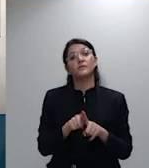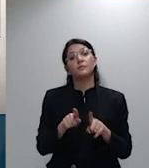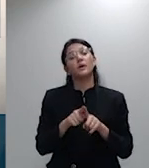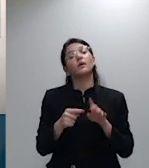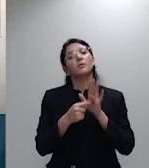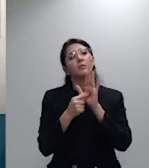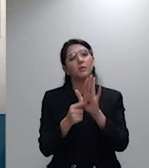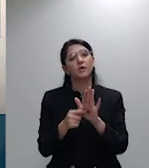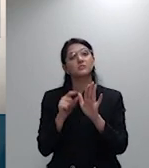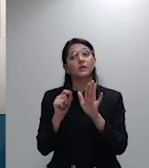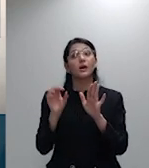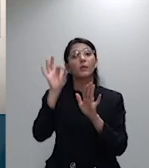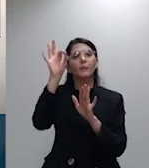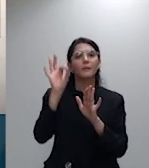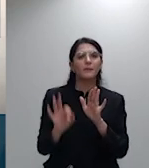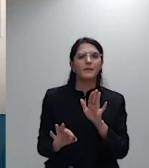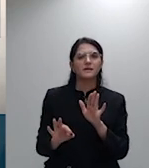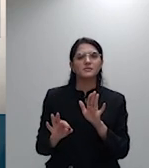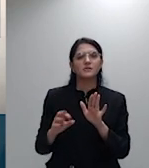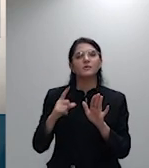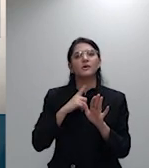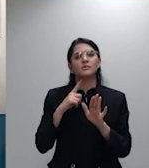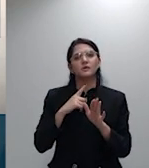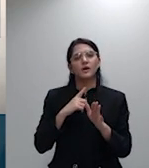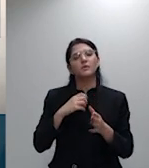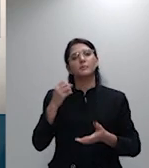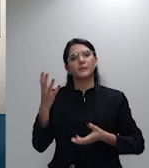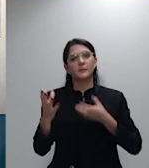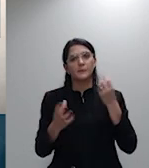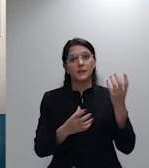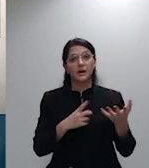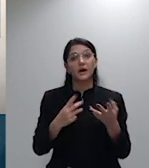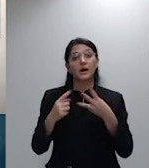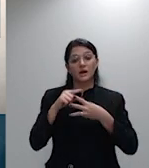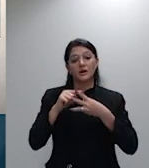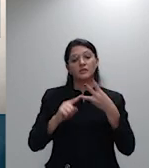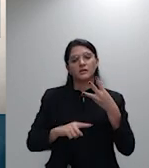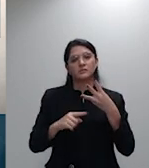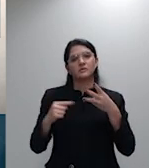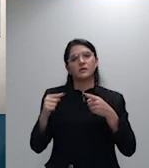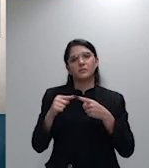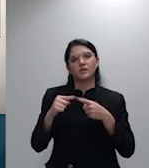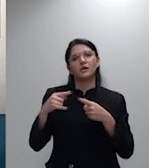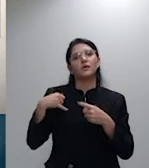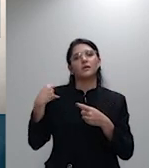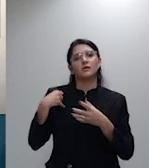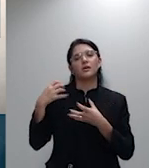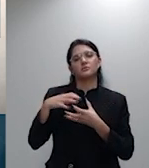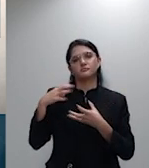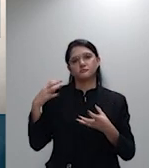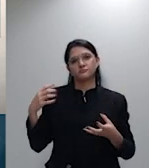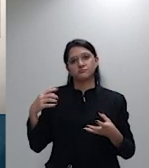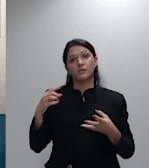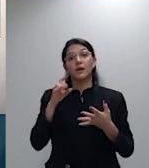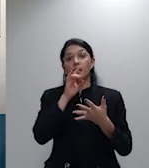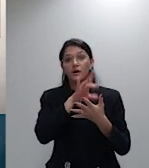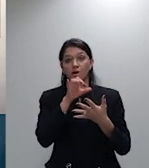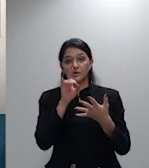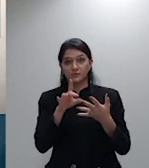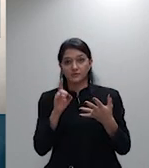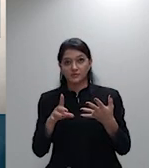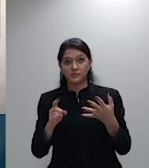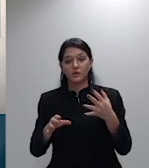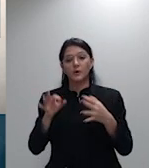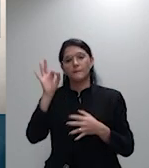equilibrada entre as três faixas etárias o percentual de cada uma seria de 34,91